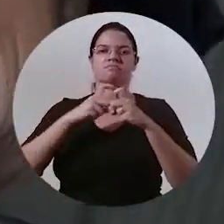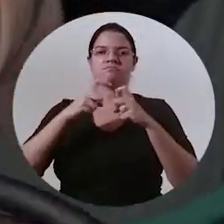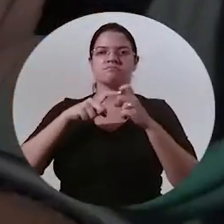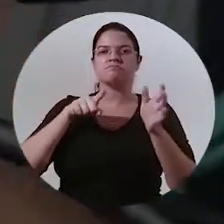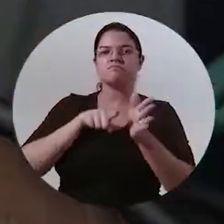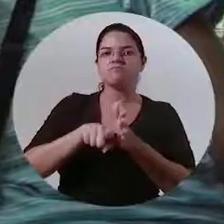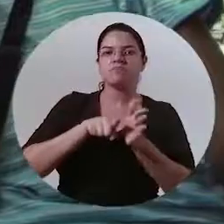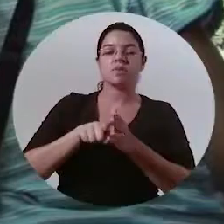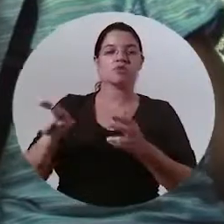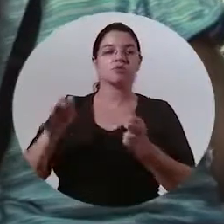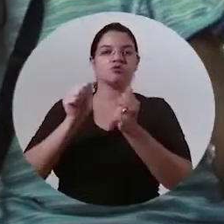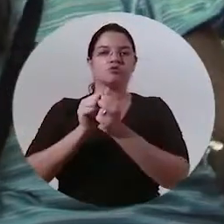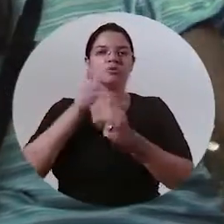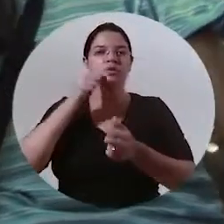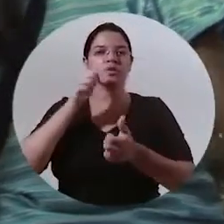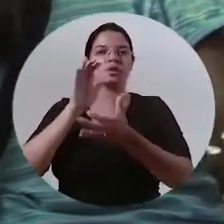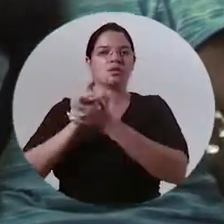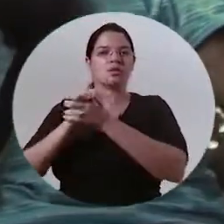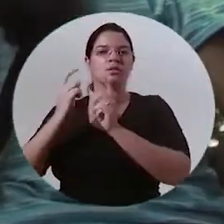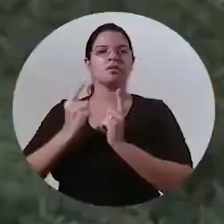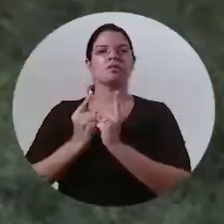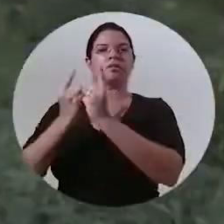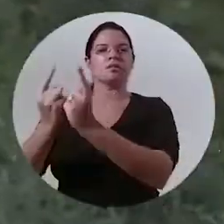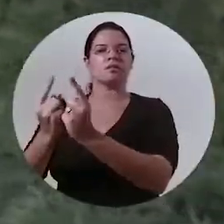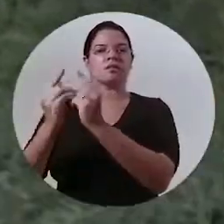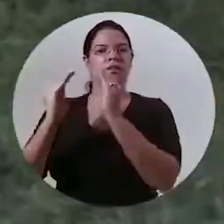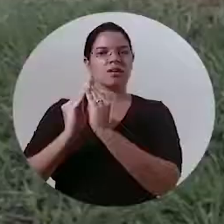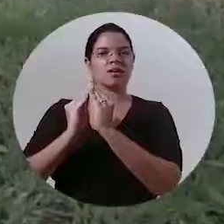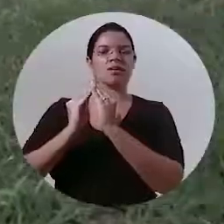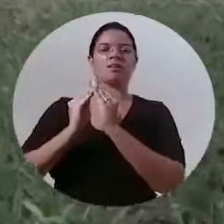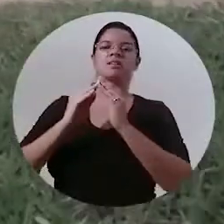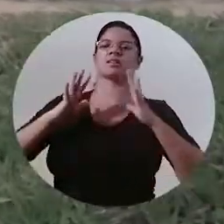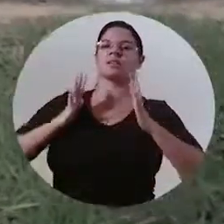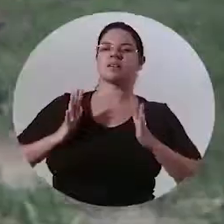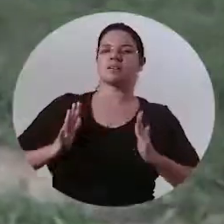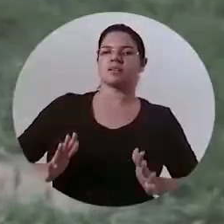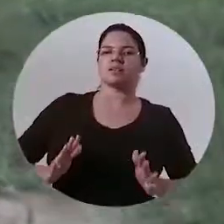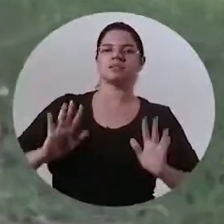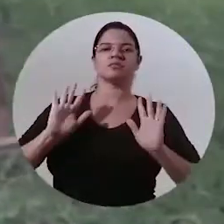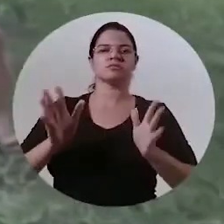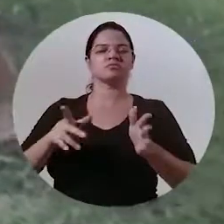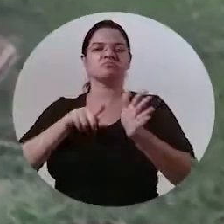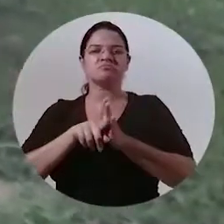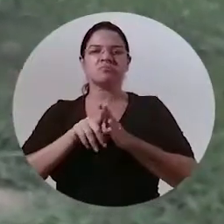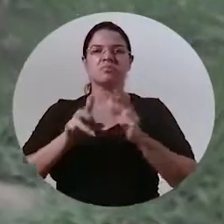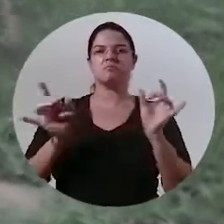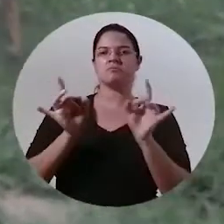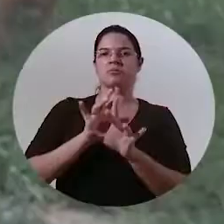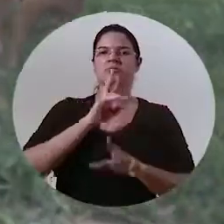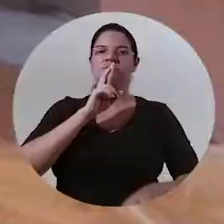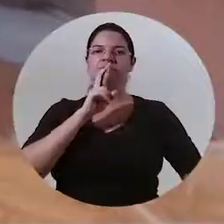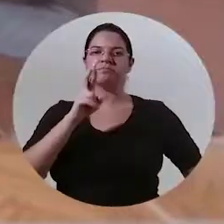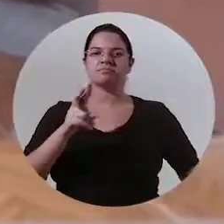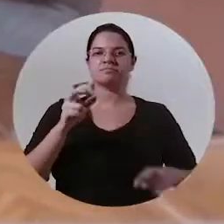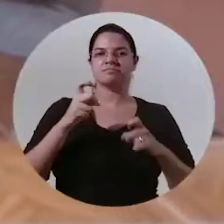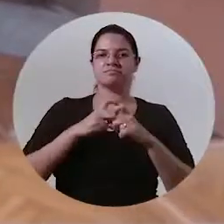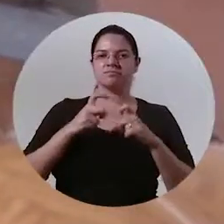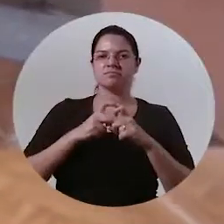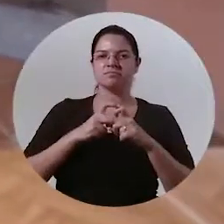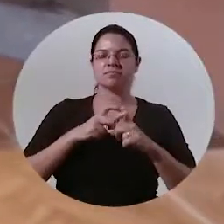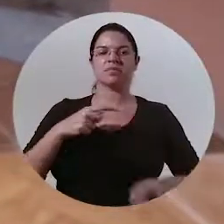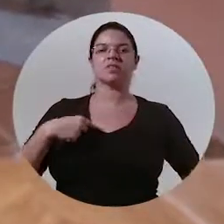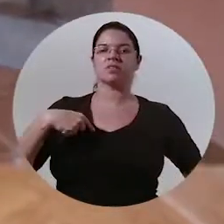uma consulta médica trouxe a esposa e voltaram para casa aliviados atendidos medicados